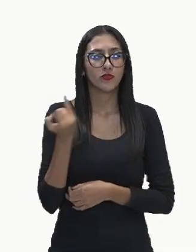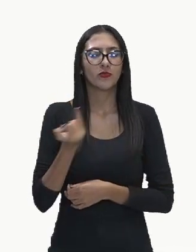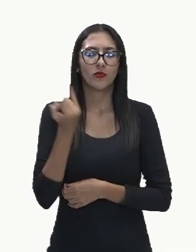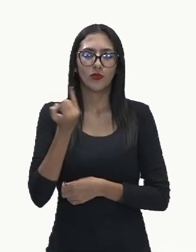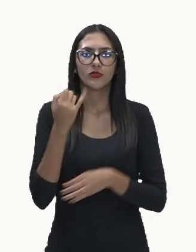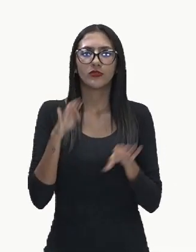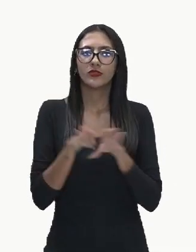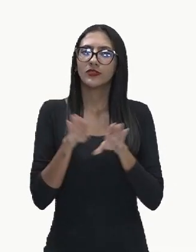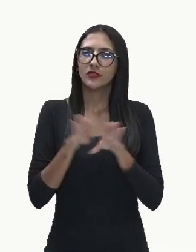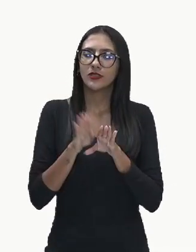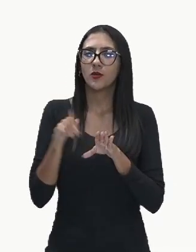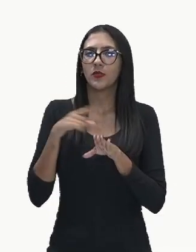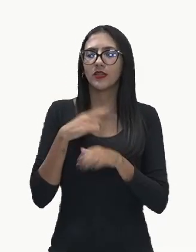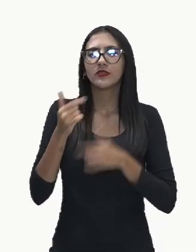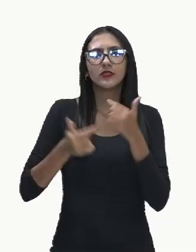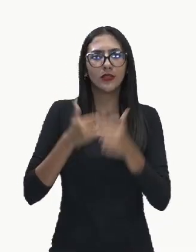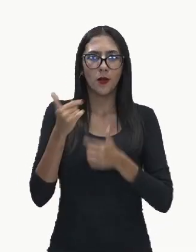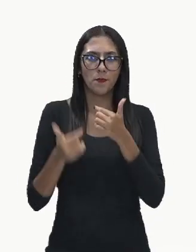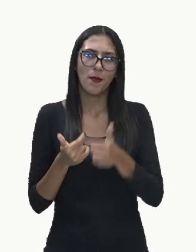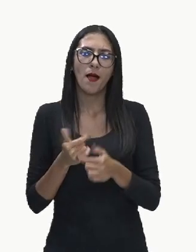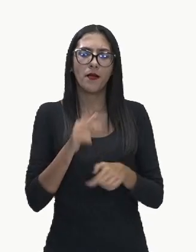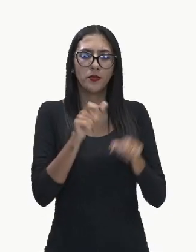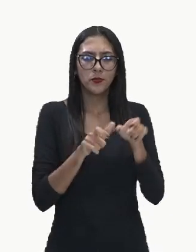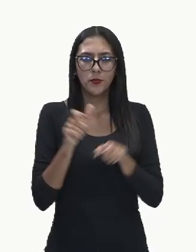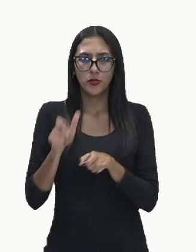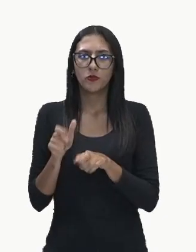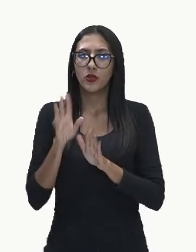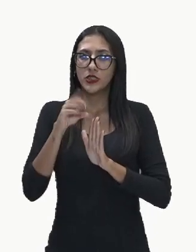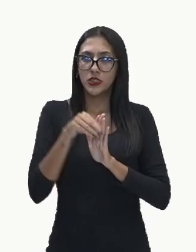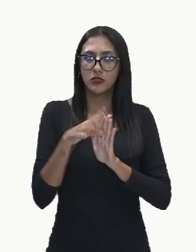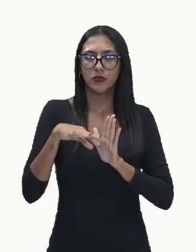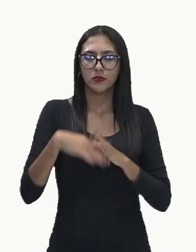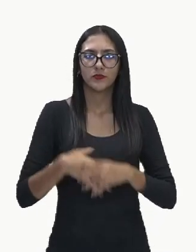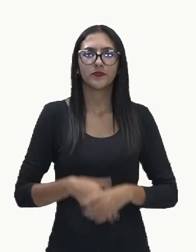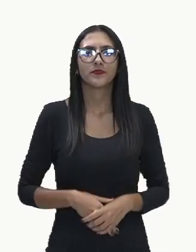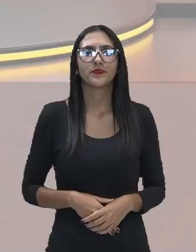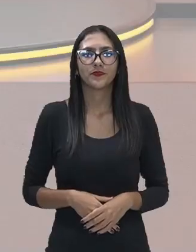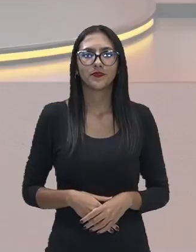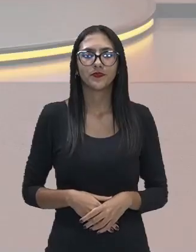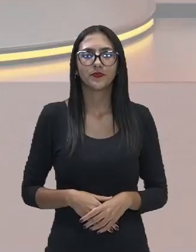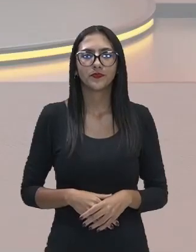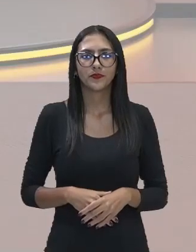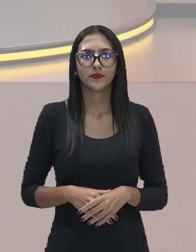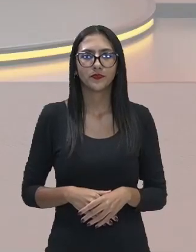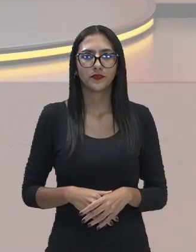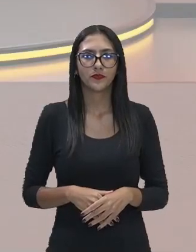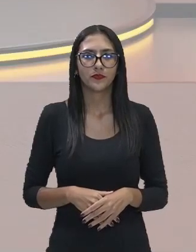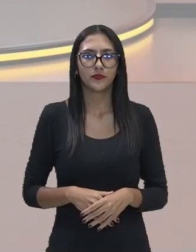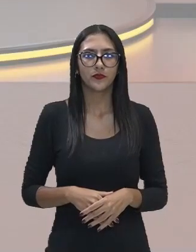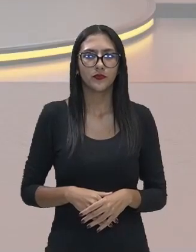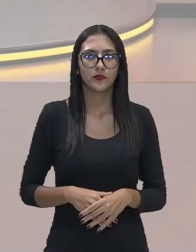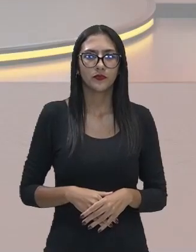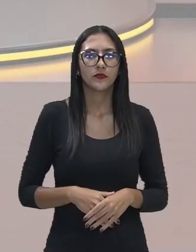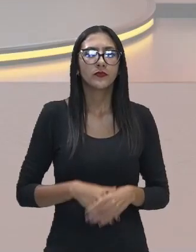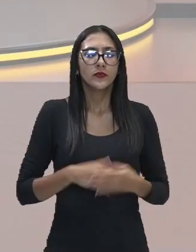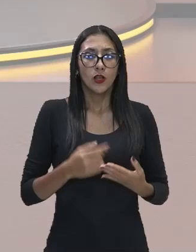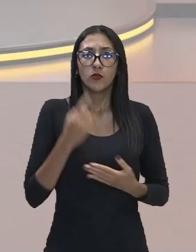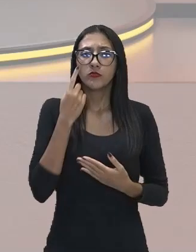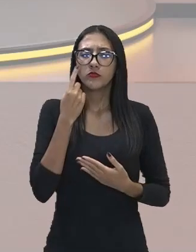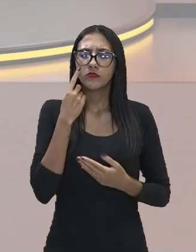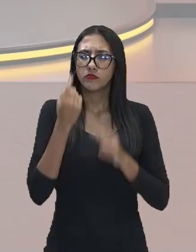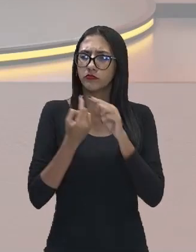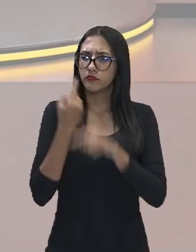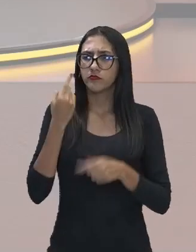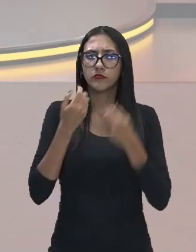o desempeado por essas pessoas em nossa sociedade e aí gente como a gente estava falando lá anteriormente é